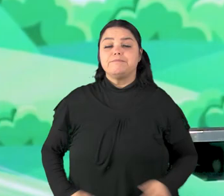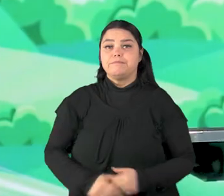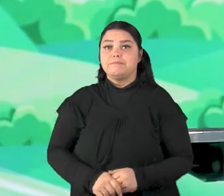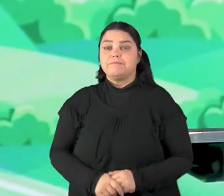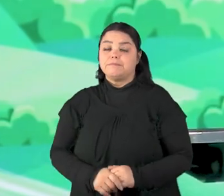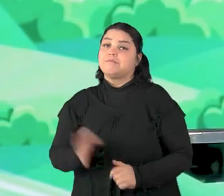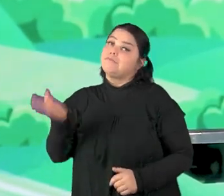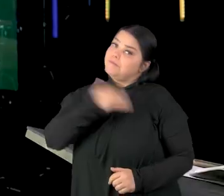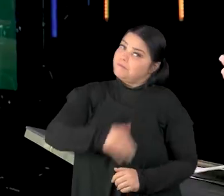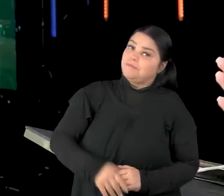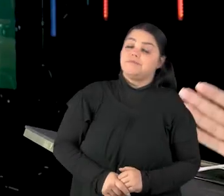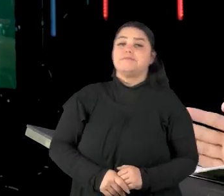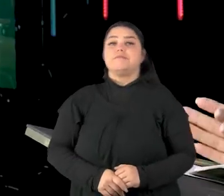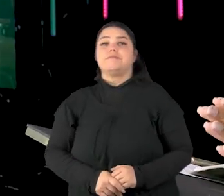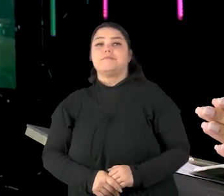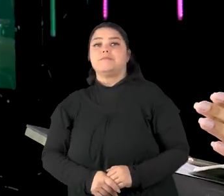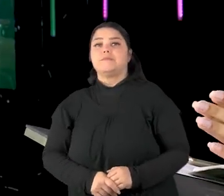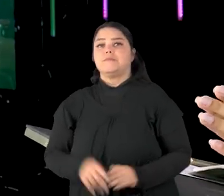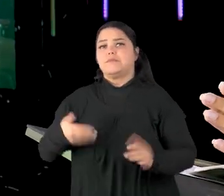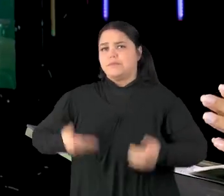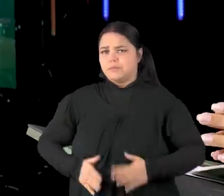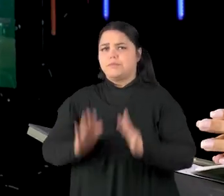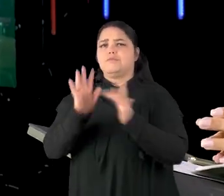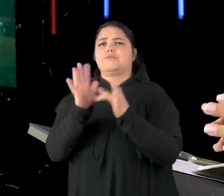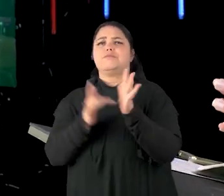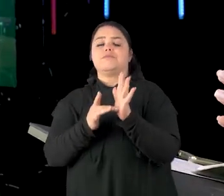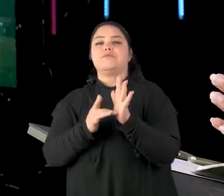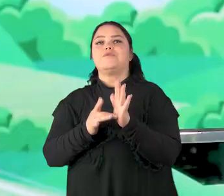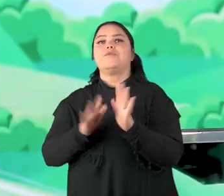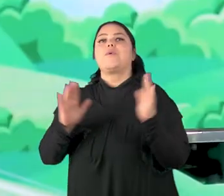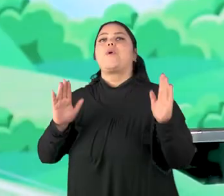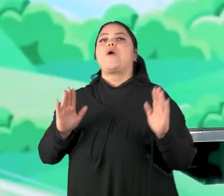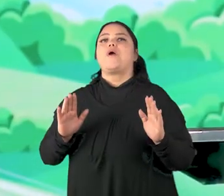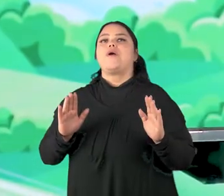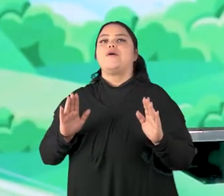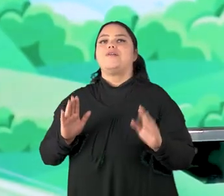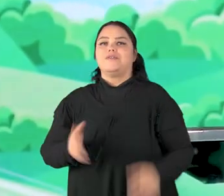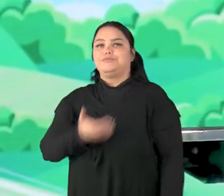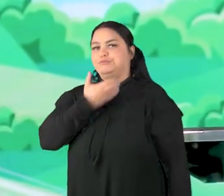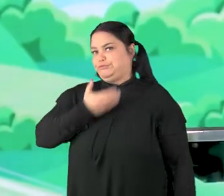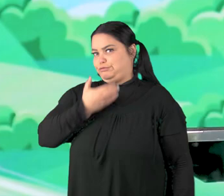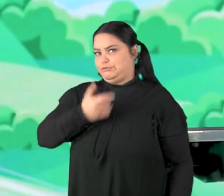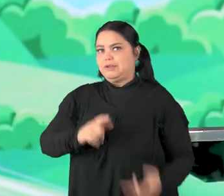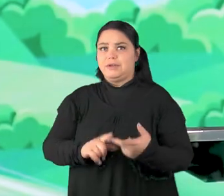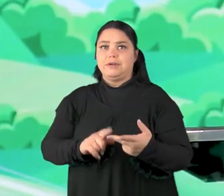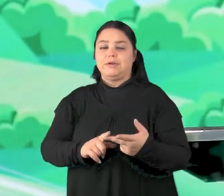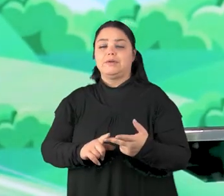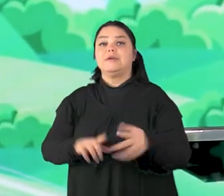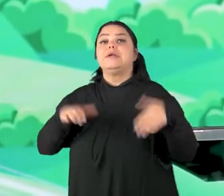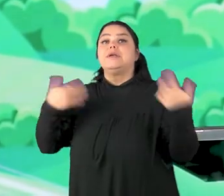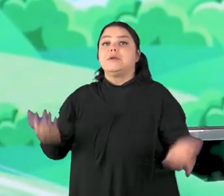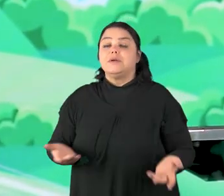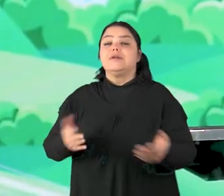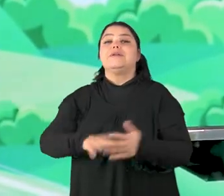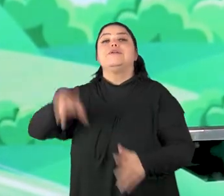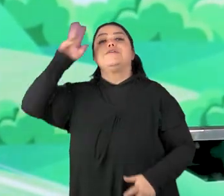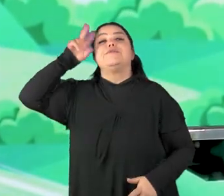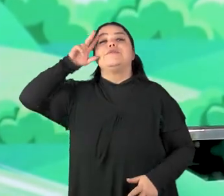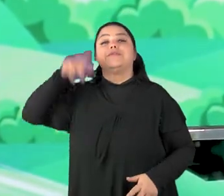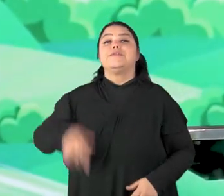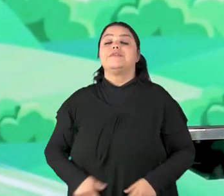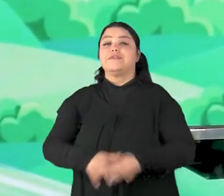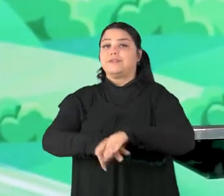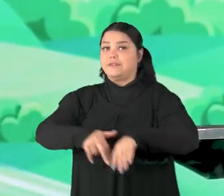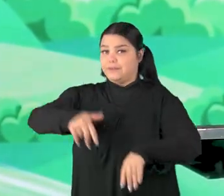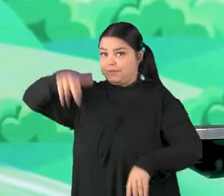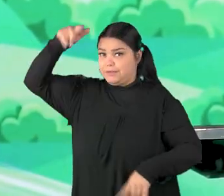Então vamos lá. O nascimento de Jesus, a gente comemora o Natal. E a ressurreição? Vocês lembram o que é